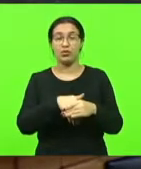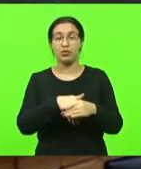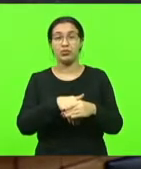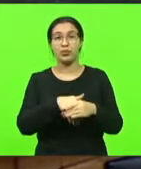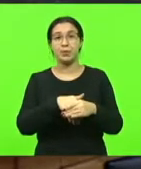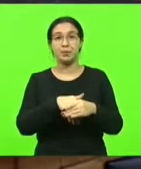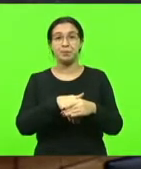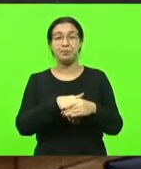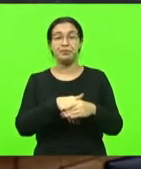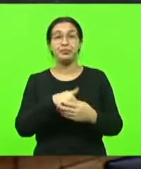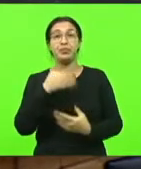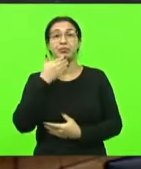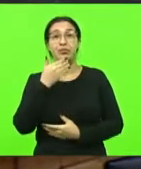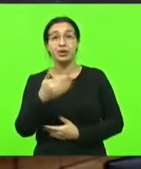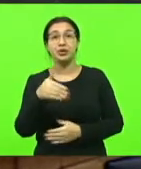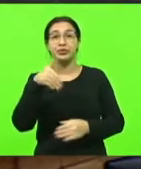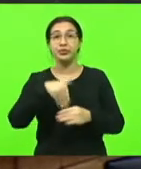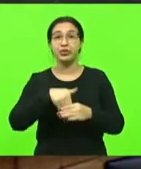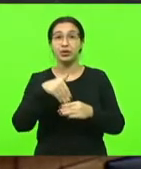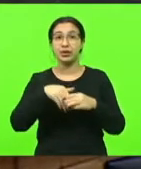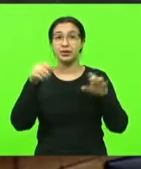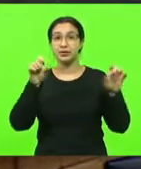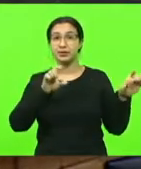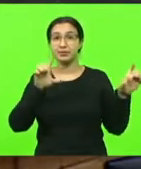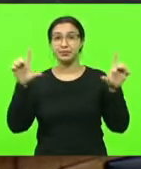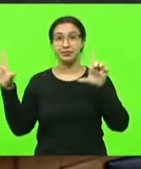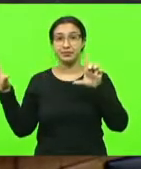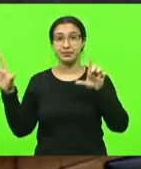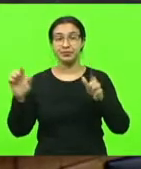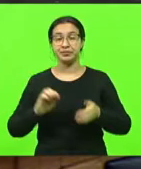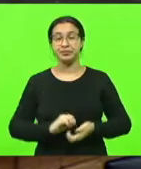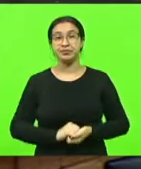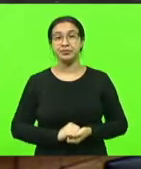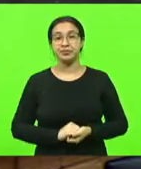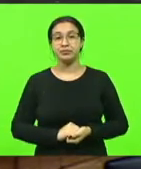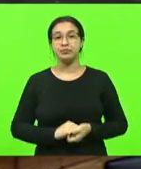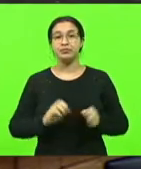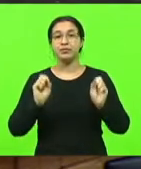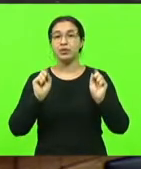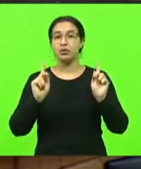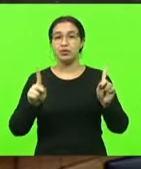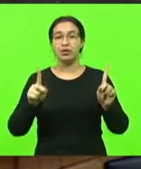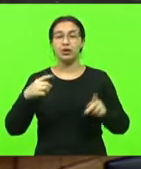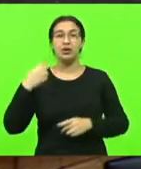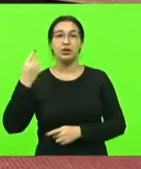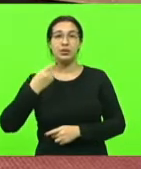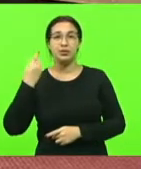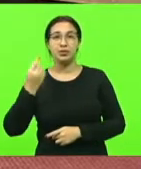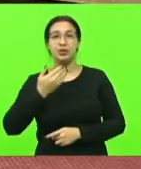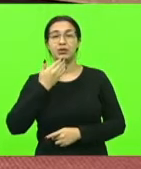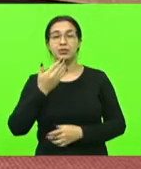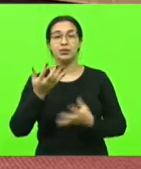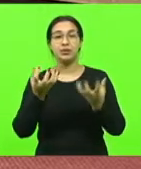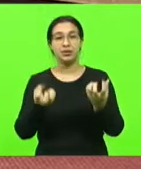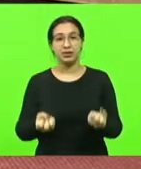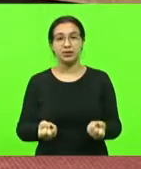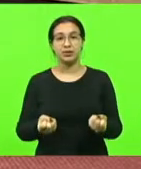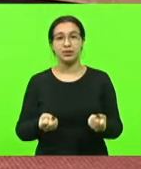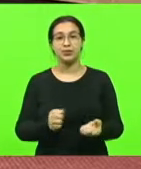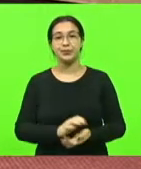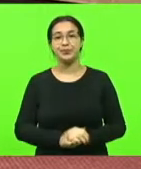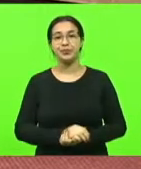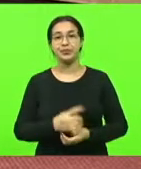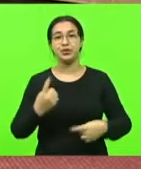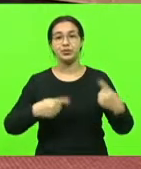se for possível, que seja feita a votação no painel, senhor presidente. Ok, deputada. Atentíssimo, requerimento da votação em painel. Ainda para discutir a